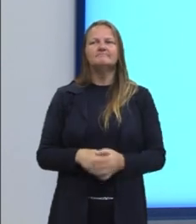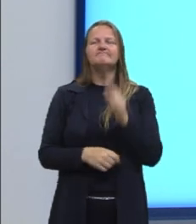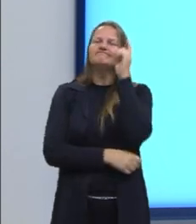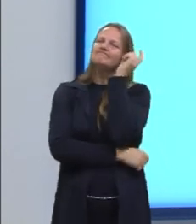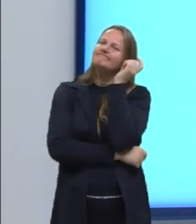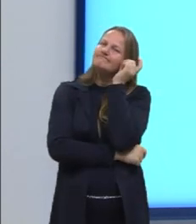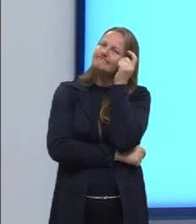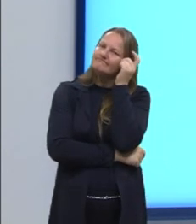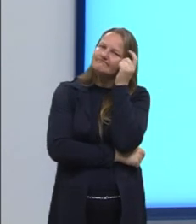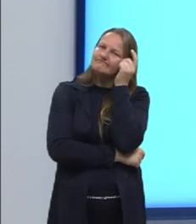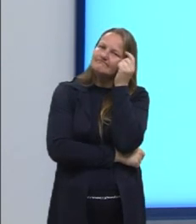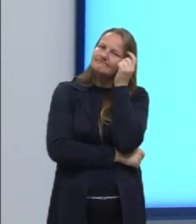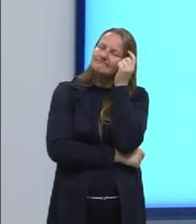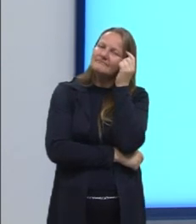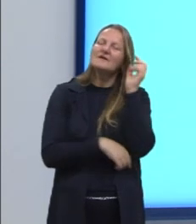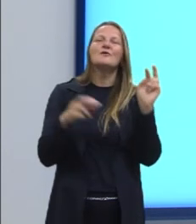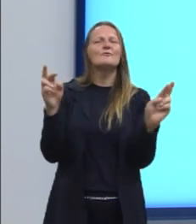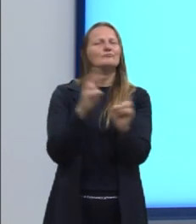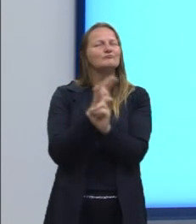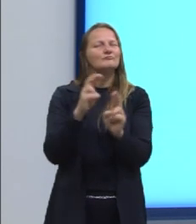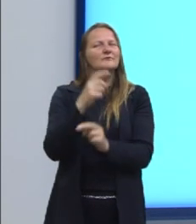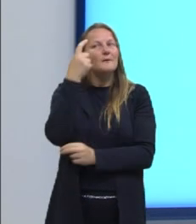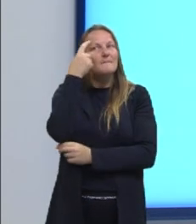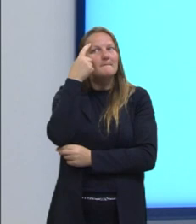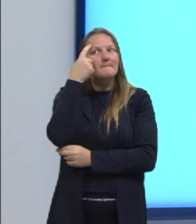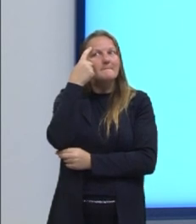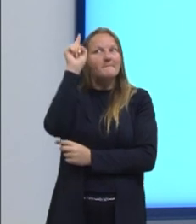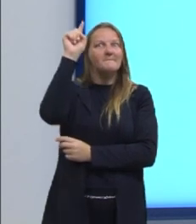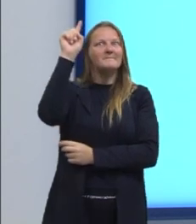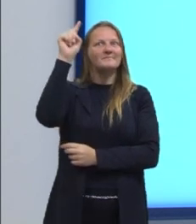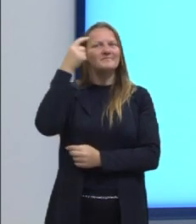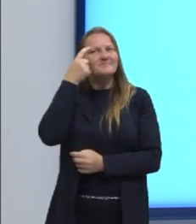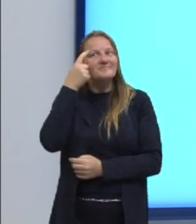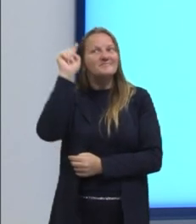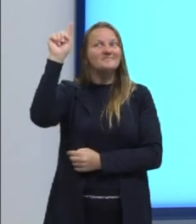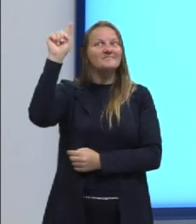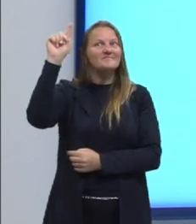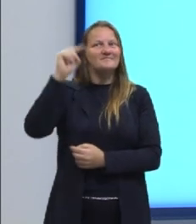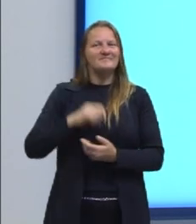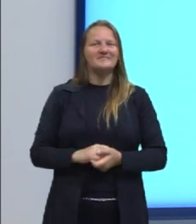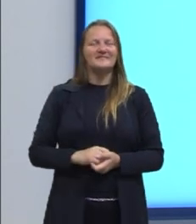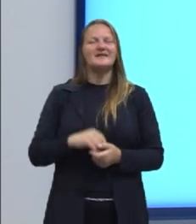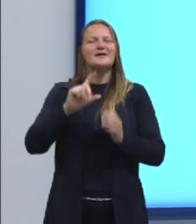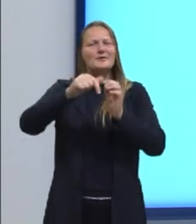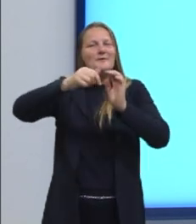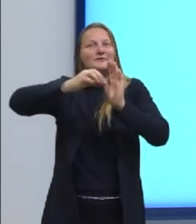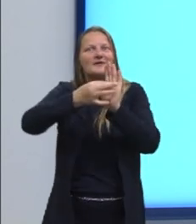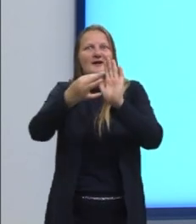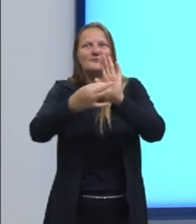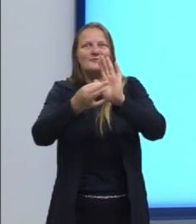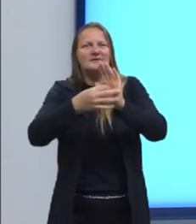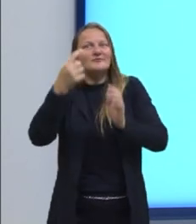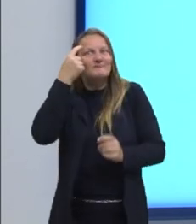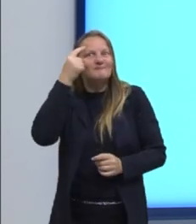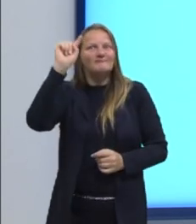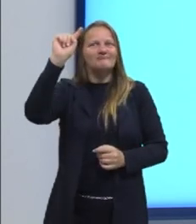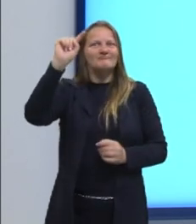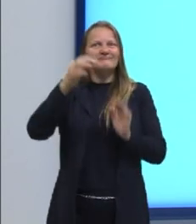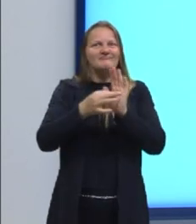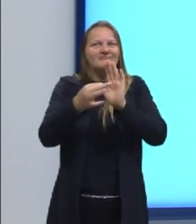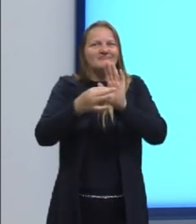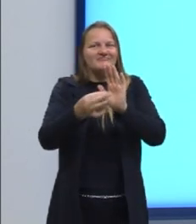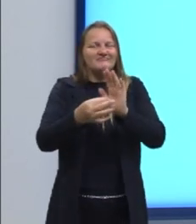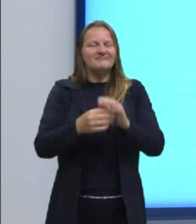pensamento, a associação, até surgir justamente, né, os argumentos, a argumentação que a gente